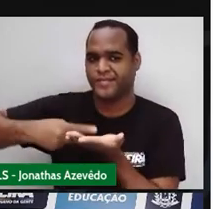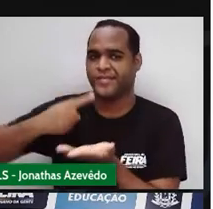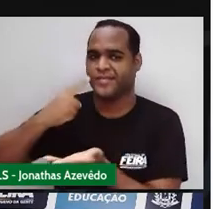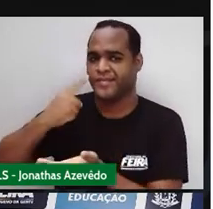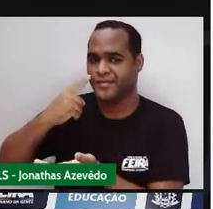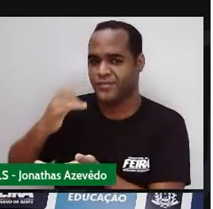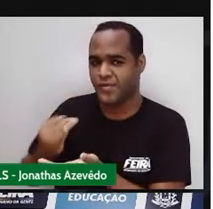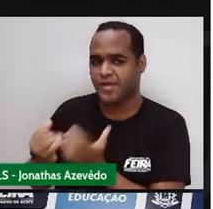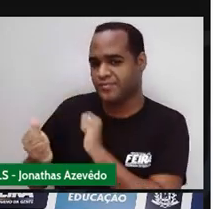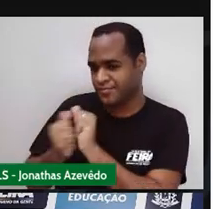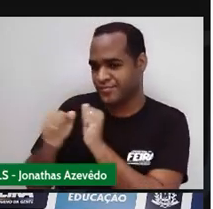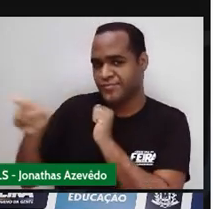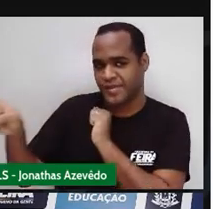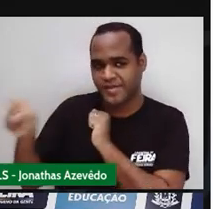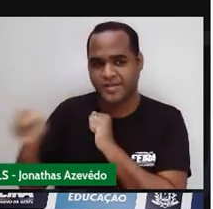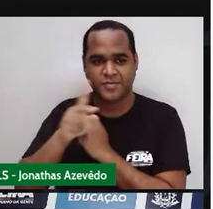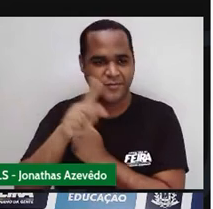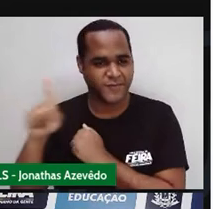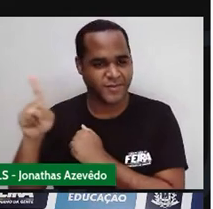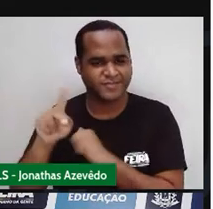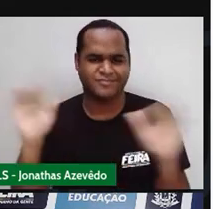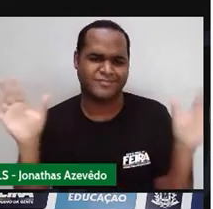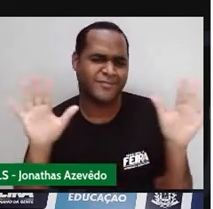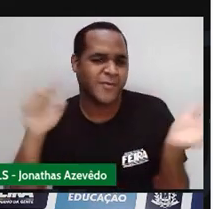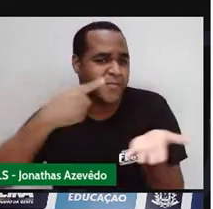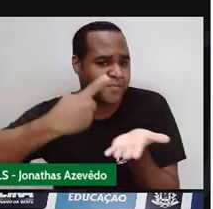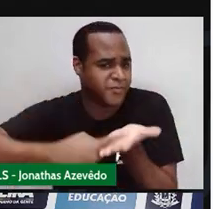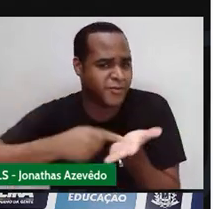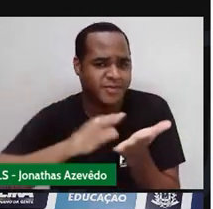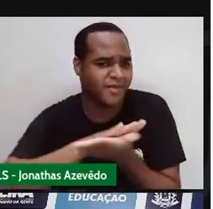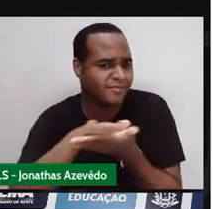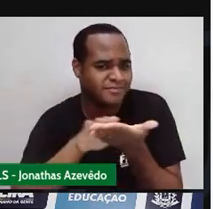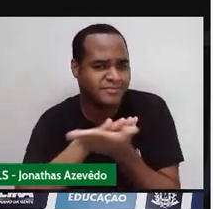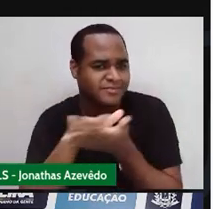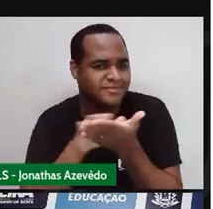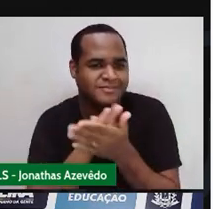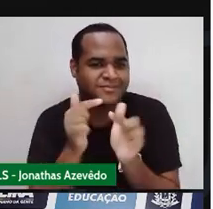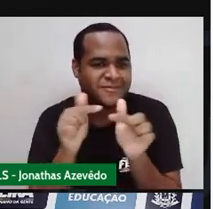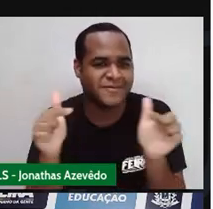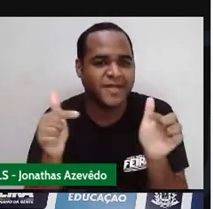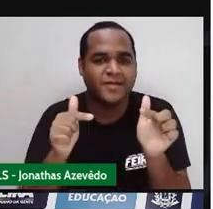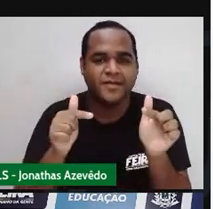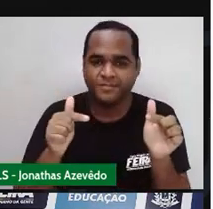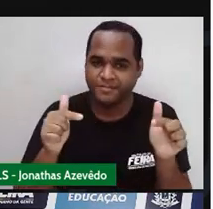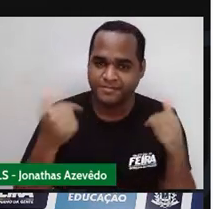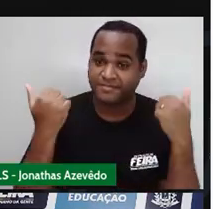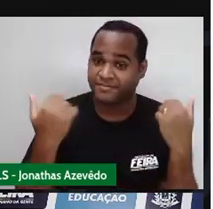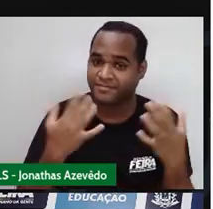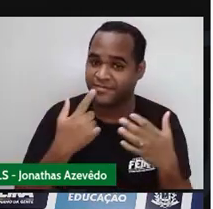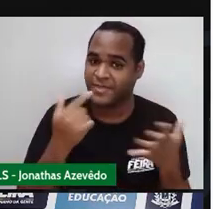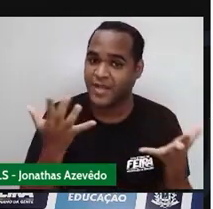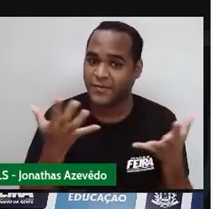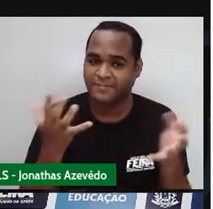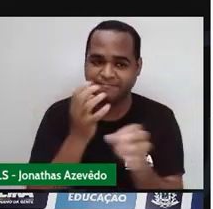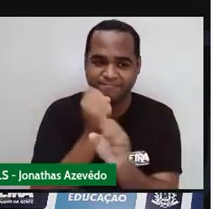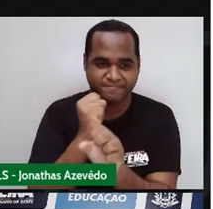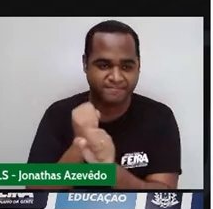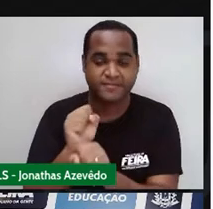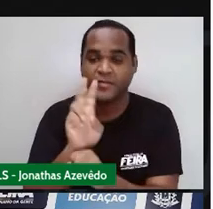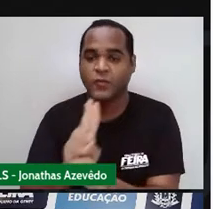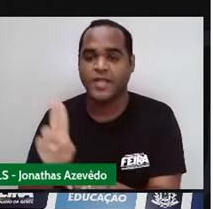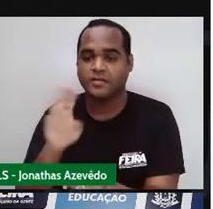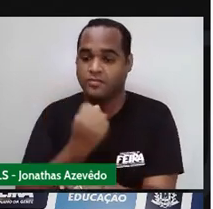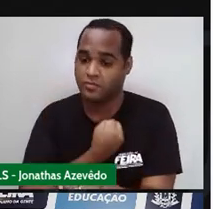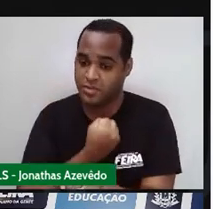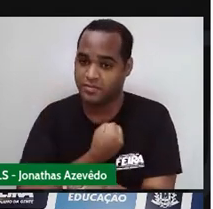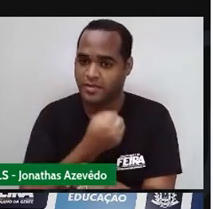combinou o que ia acontecer aqui E a gente não combinou, tá? Eu vou fazer aqui com você Usando alguns